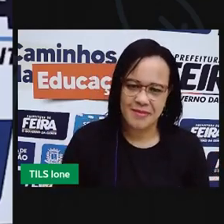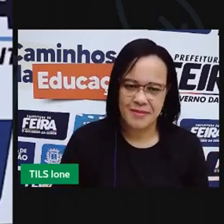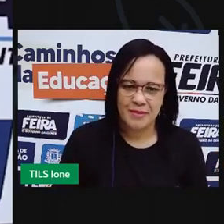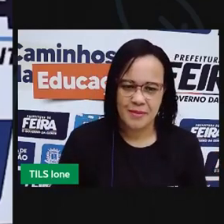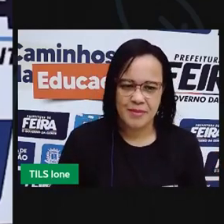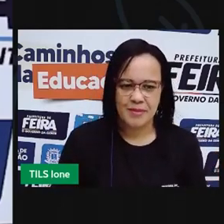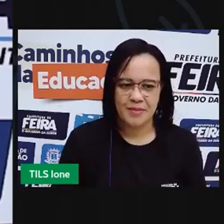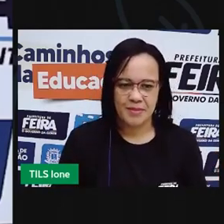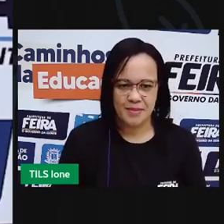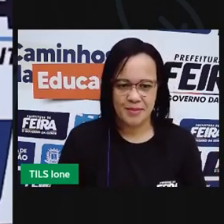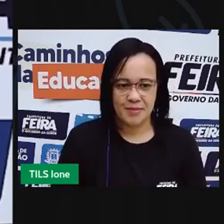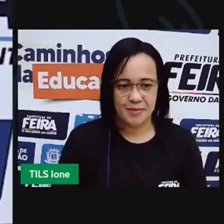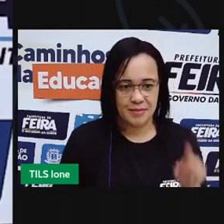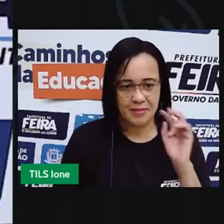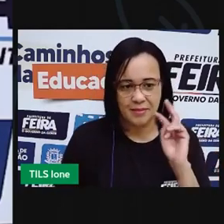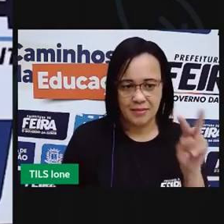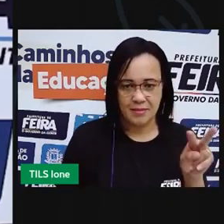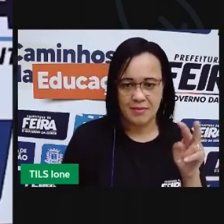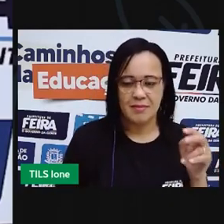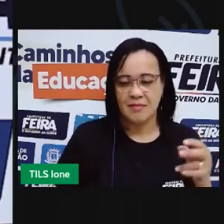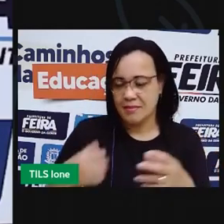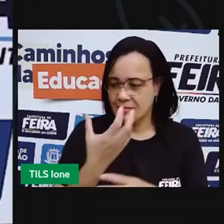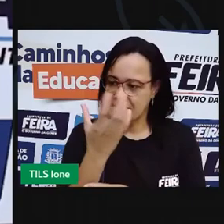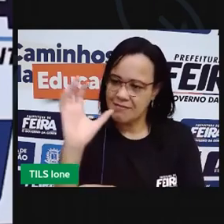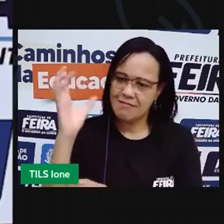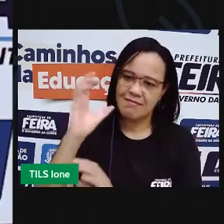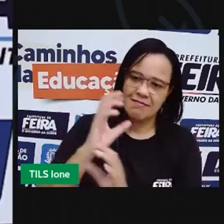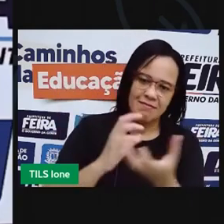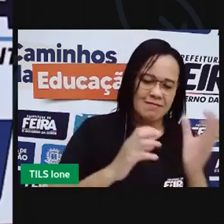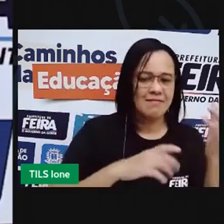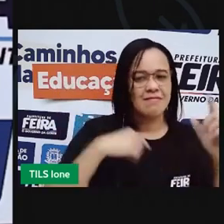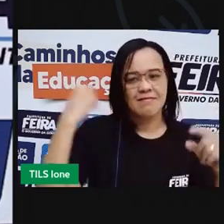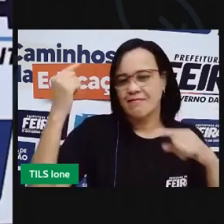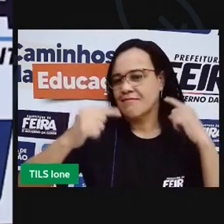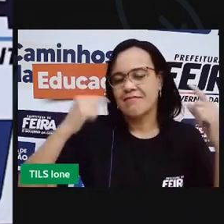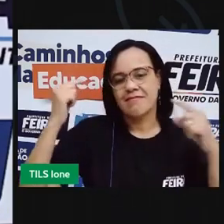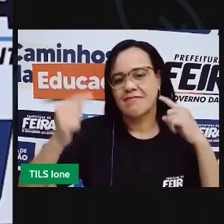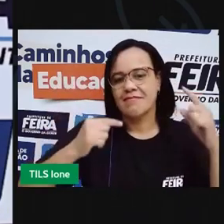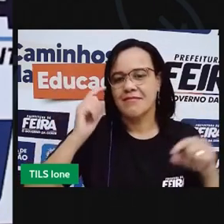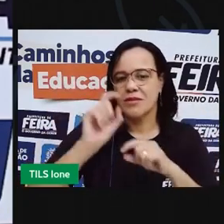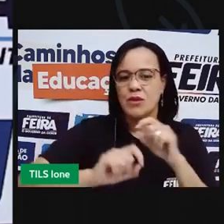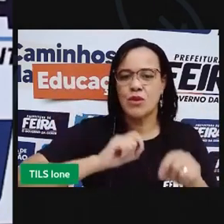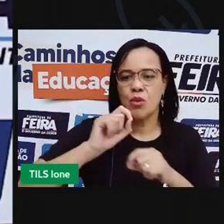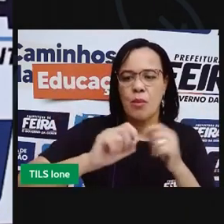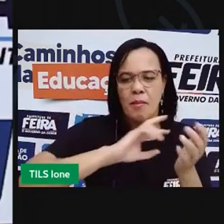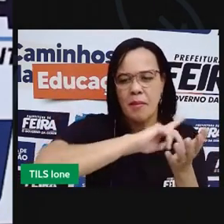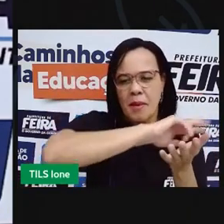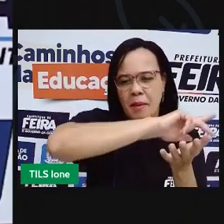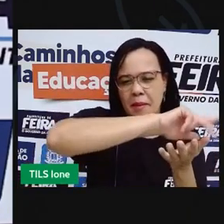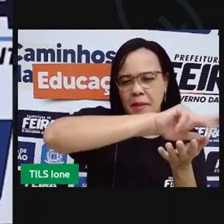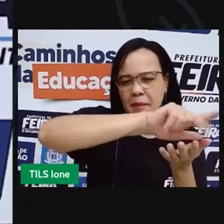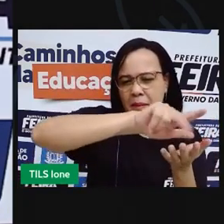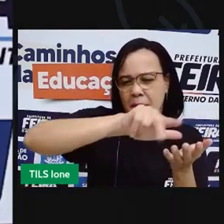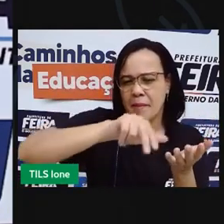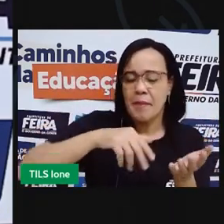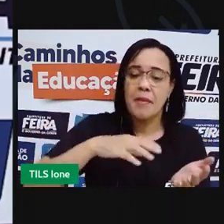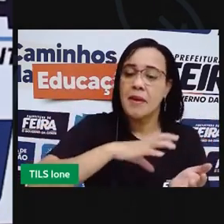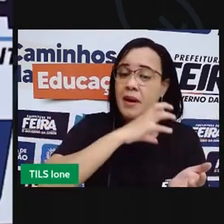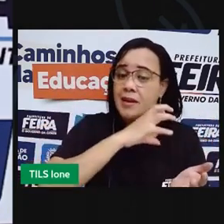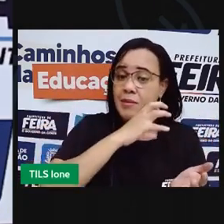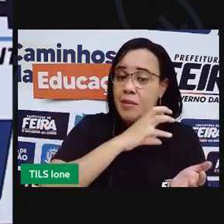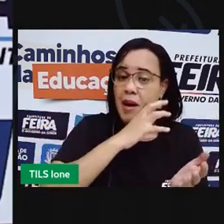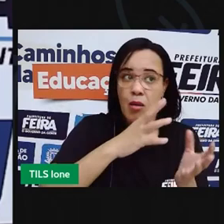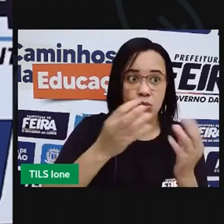que é esse aqui Natureza Maluca e aí a gente viu um livro diferente de animais conseguimos ver